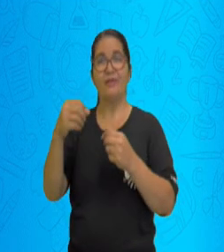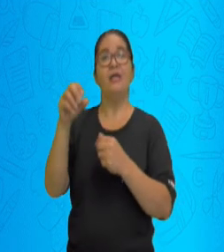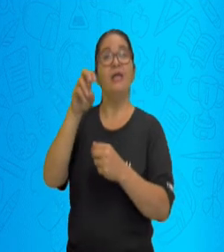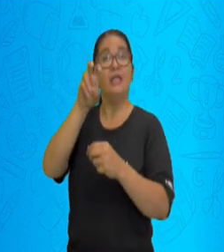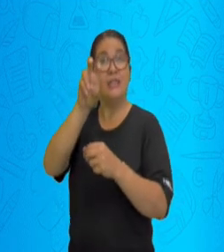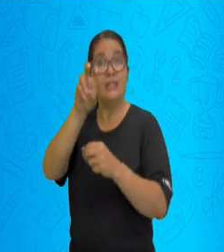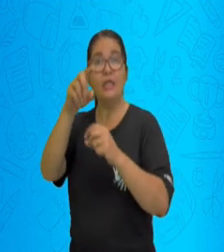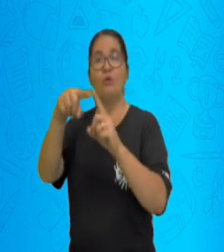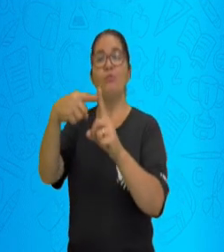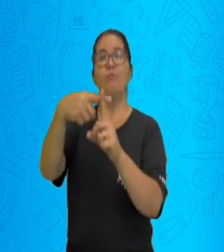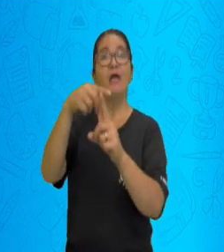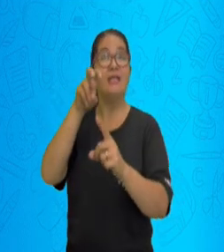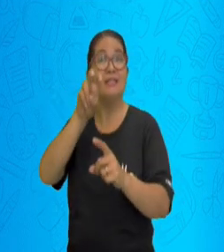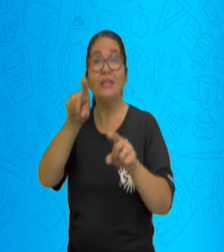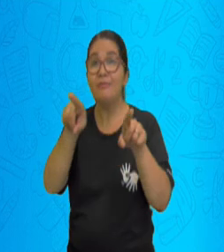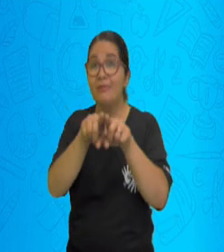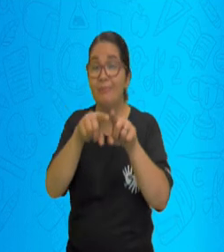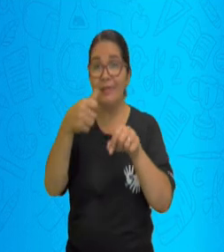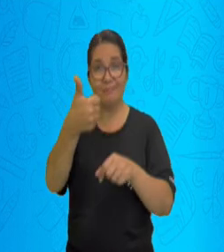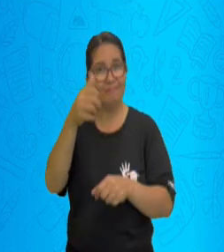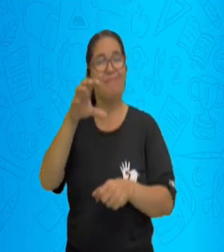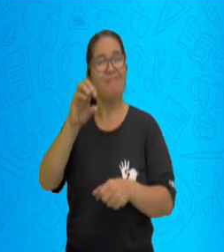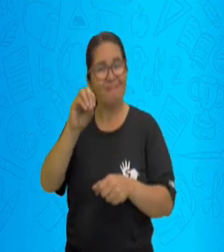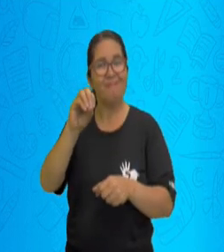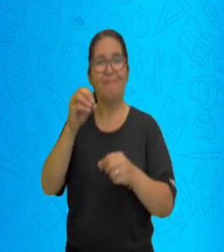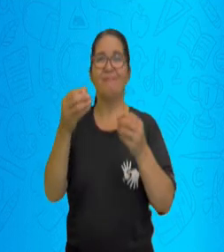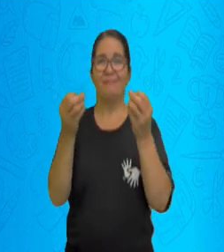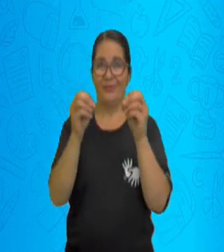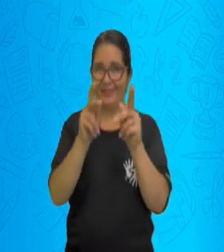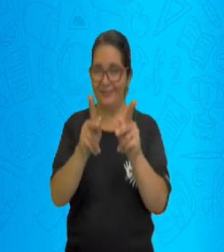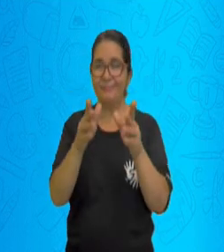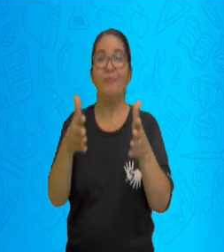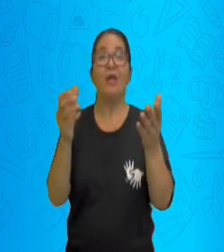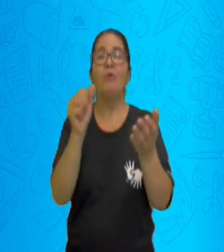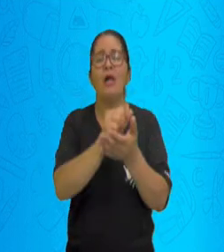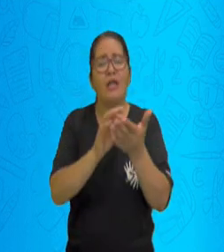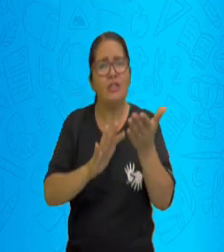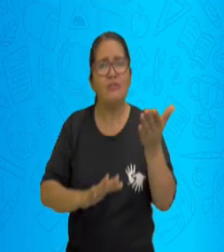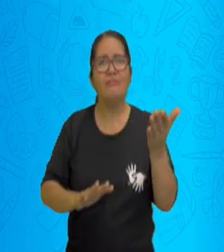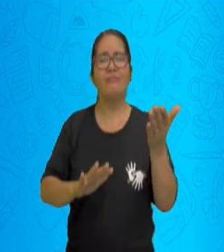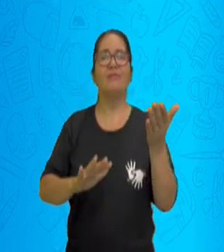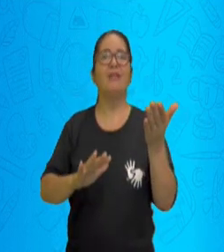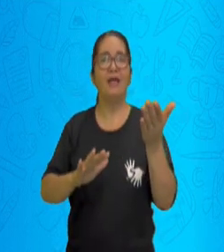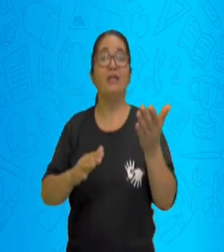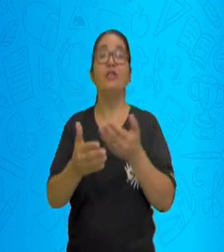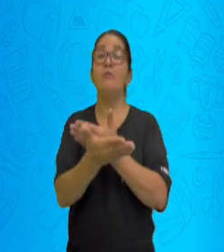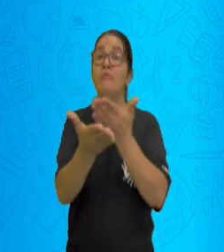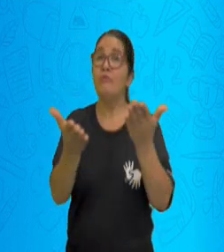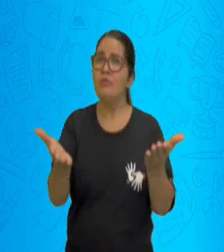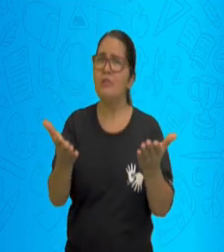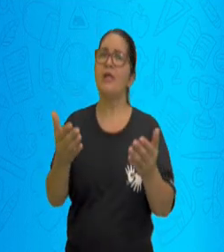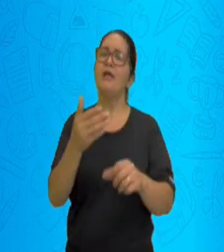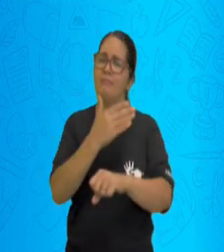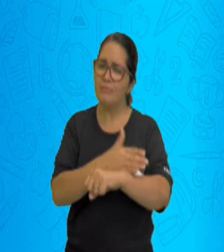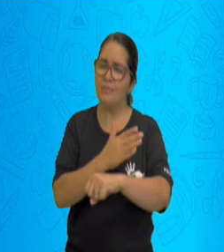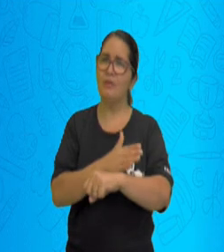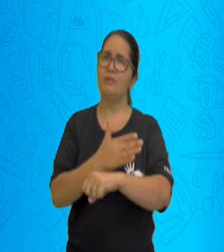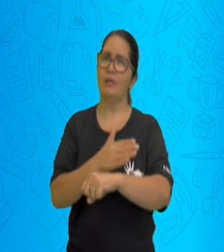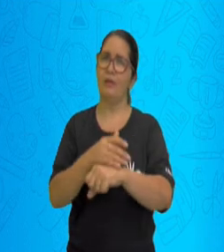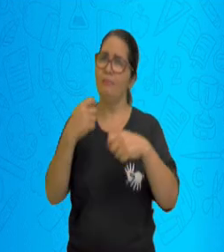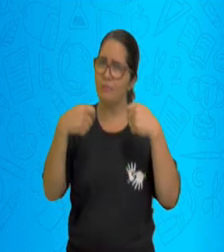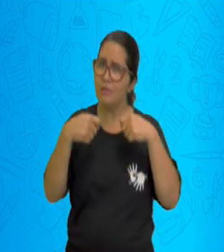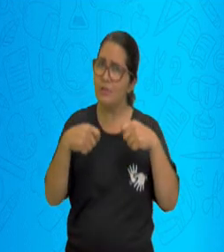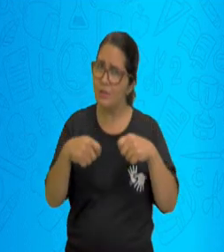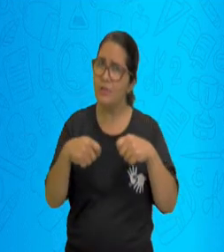Então, vamos praticar. Eu trouxe dois exercícios que estão na plataforma para que você possa fazer em casa e também ter